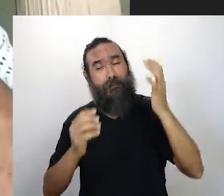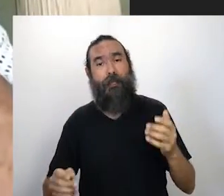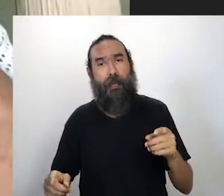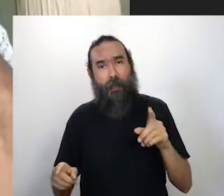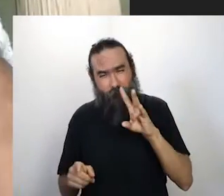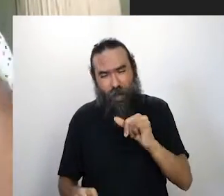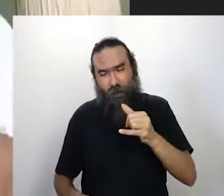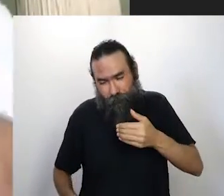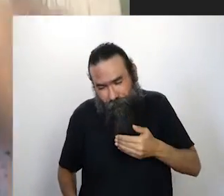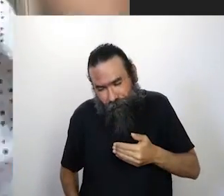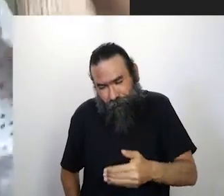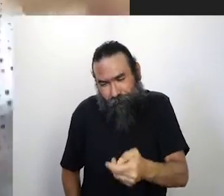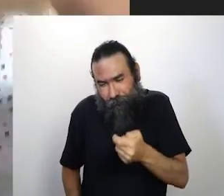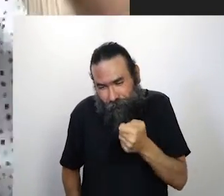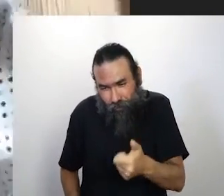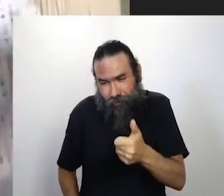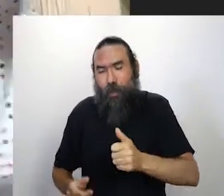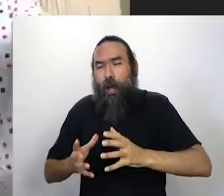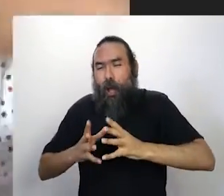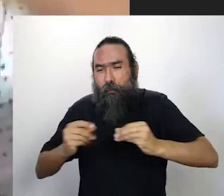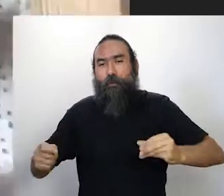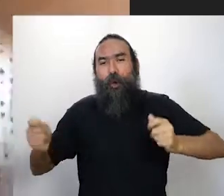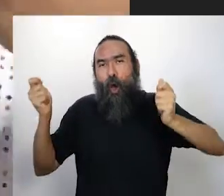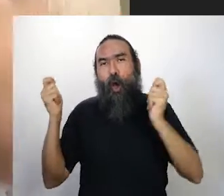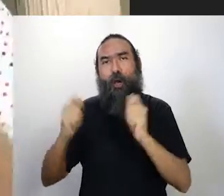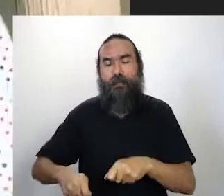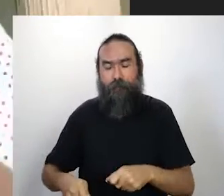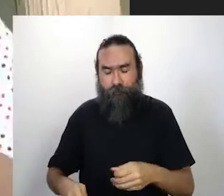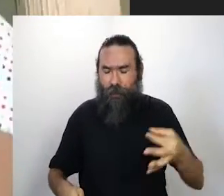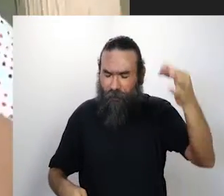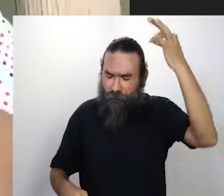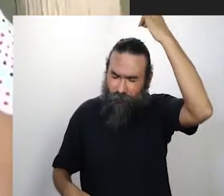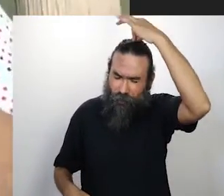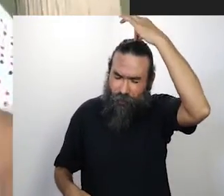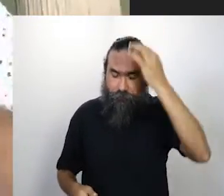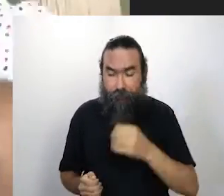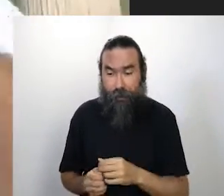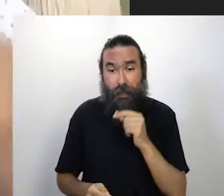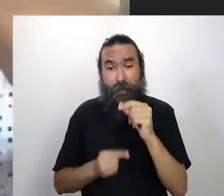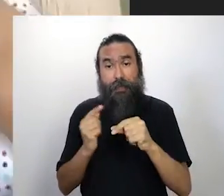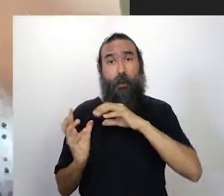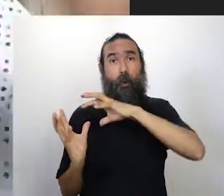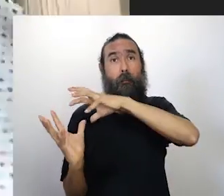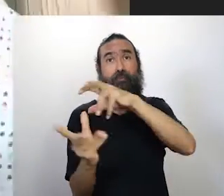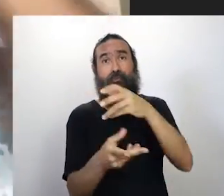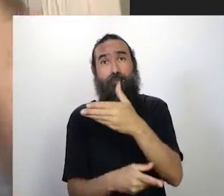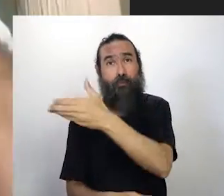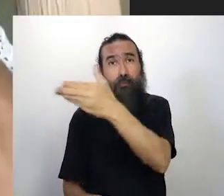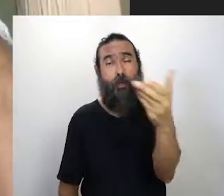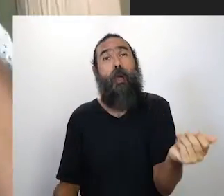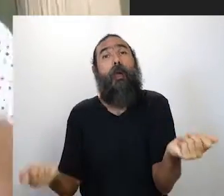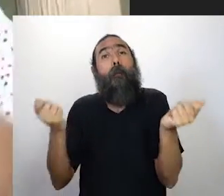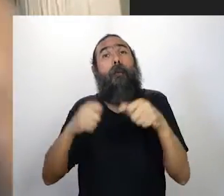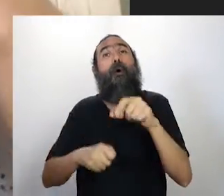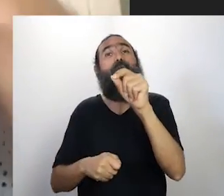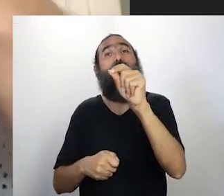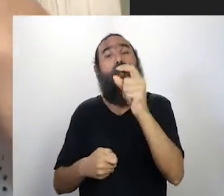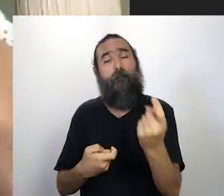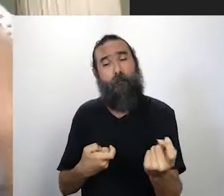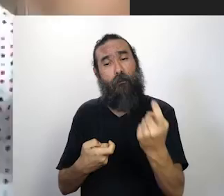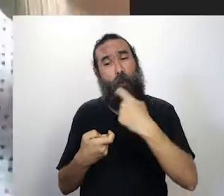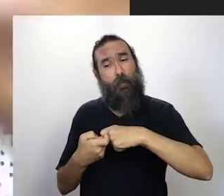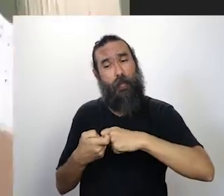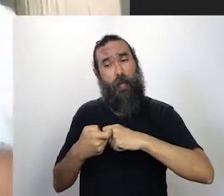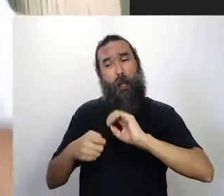estar saindo com muita fé, e que o mundo, que as pessoas, humanos, que todos votam melhor do que a gente era, nessa questão de